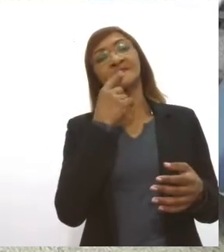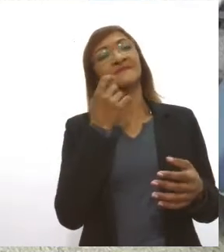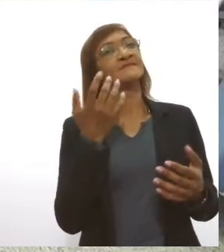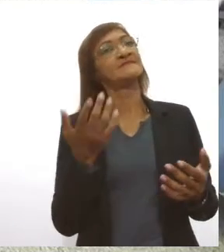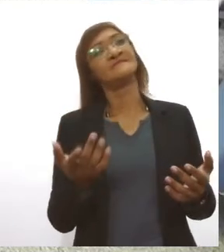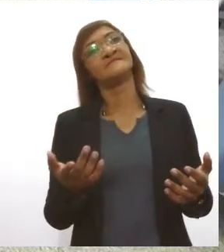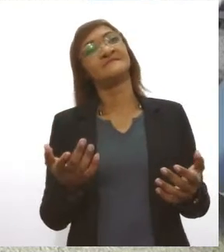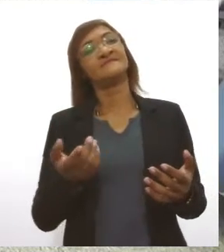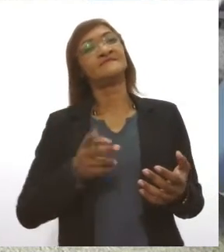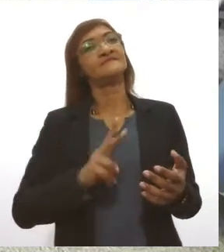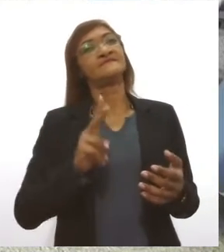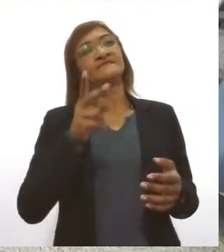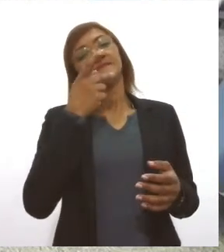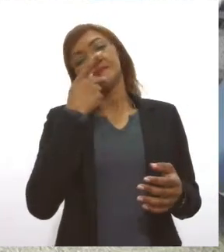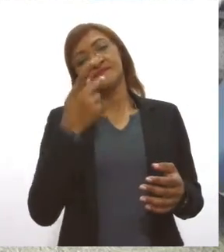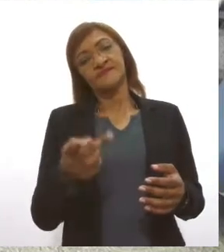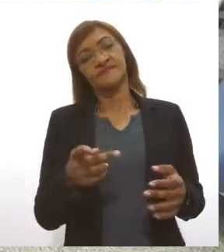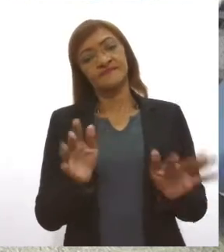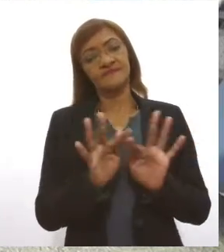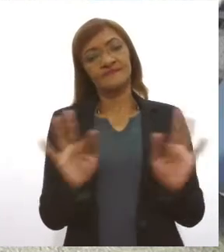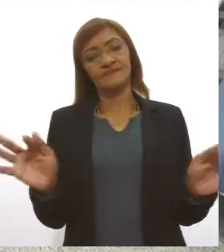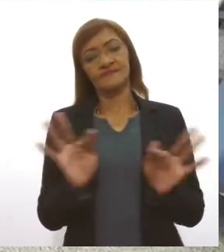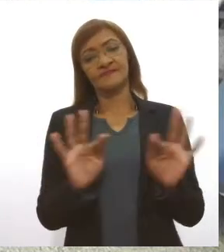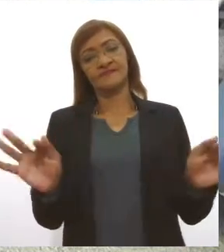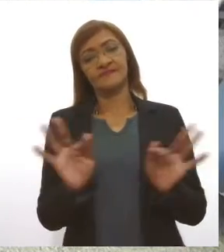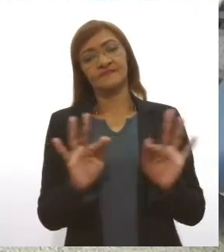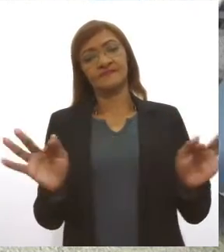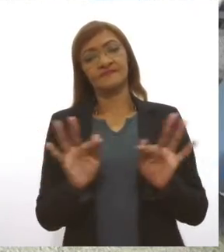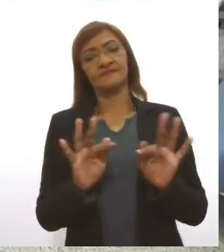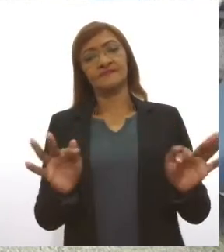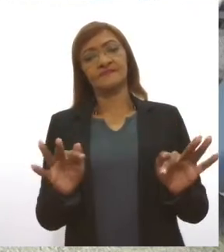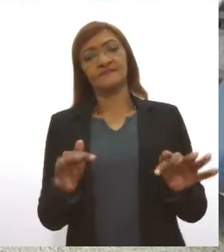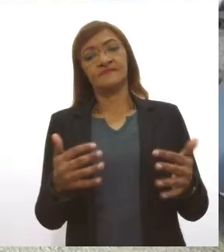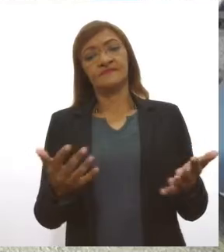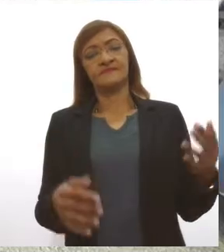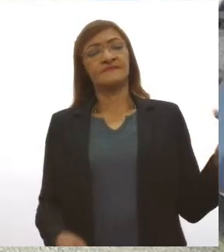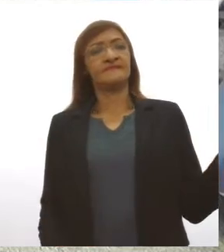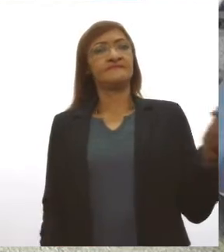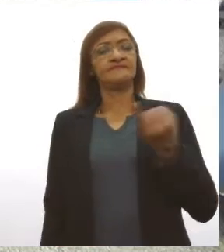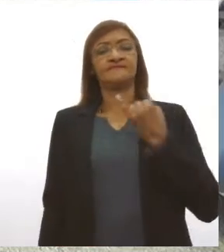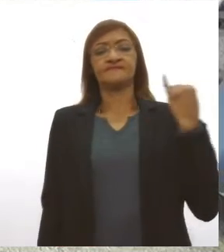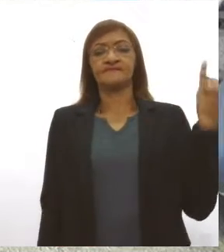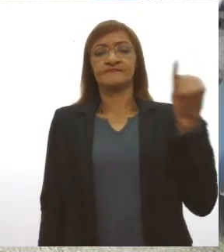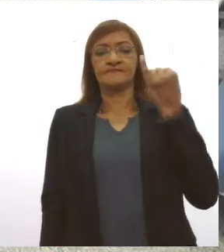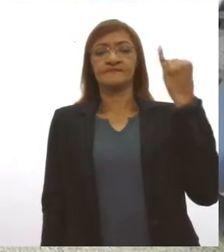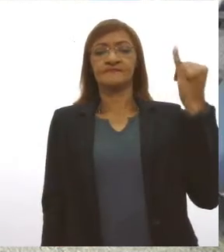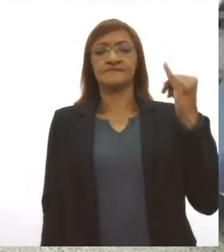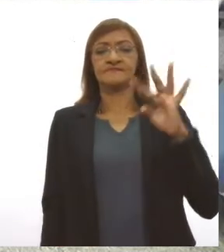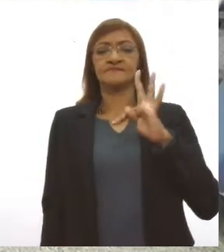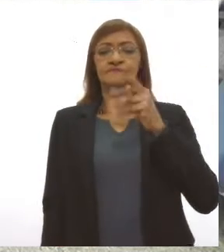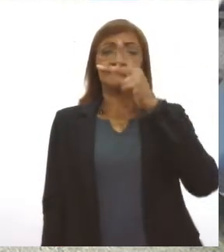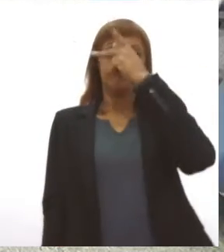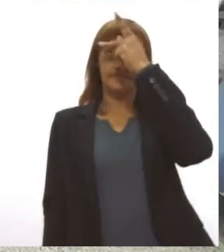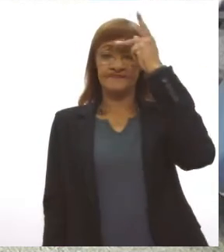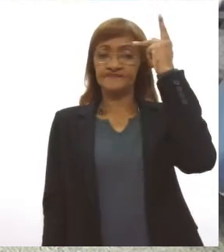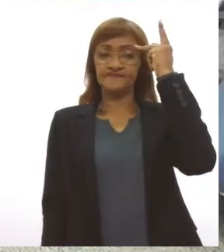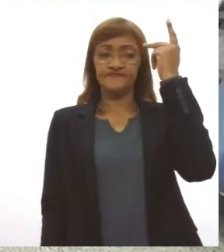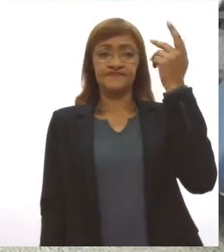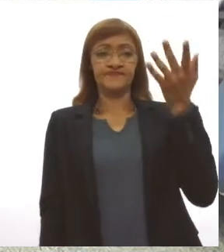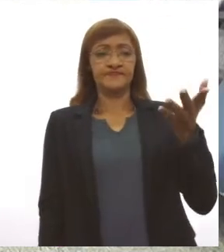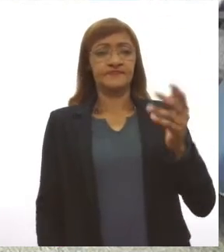sempre que é algo simples, mas é algo essencial na vida das pessoas, especialmente daquelas que